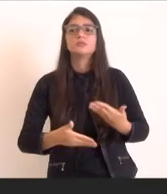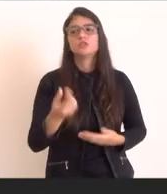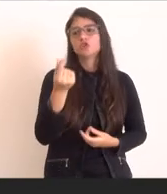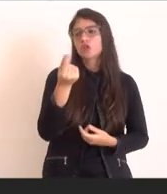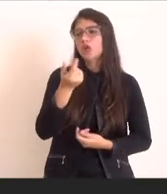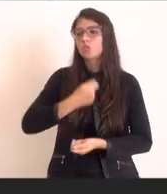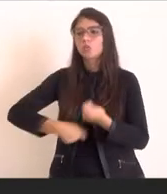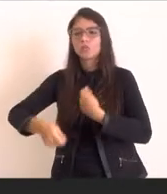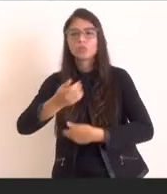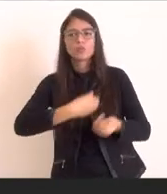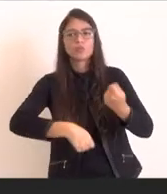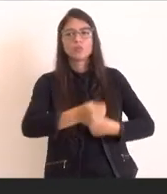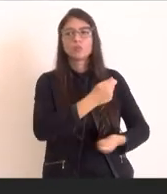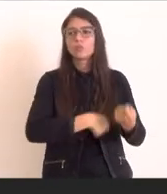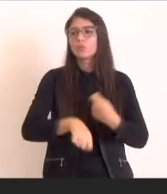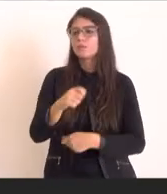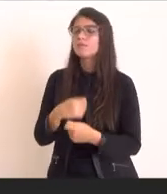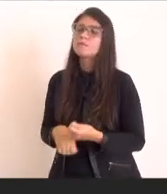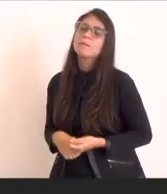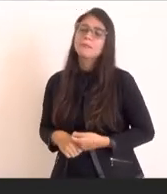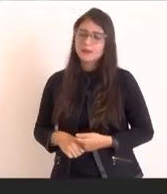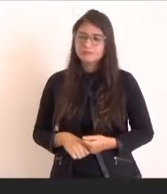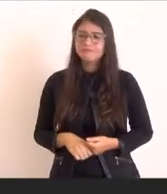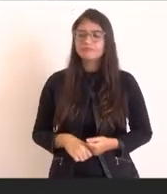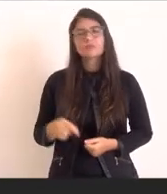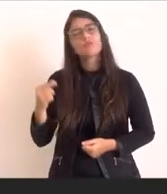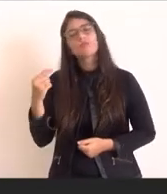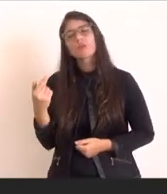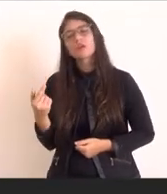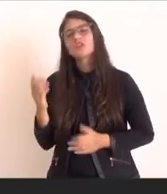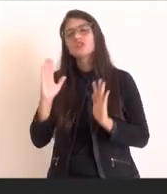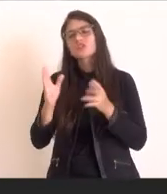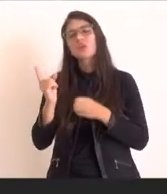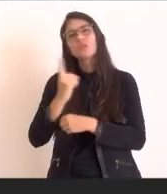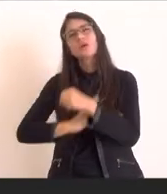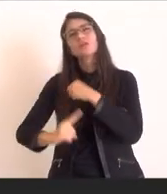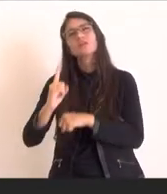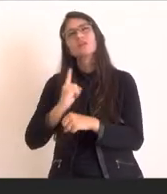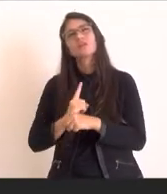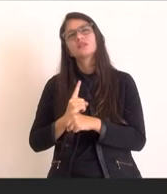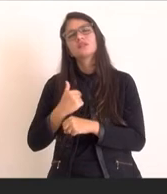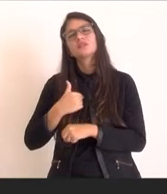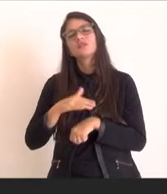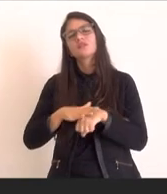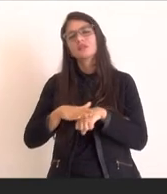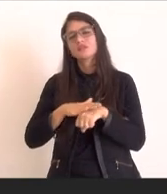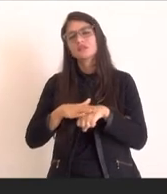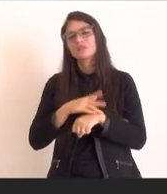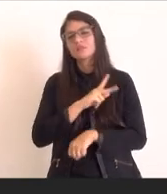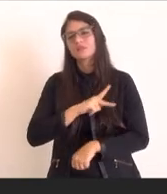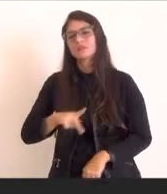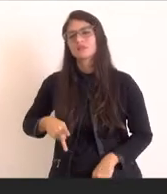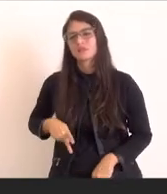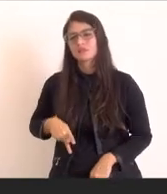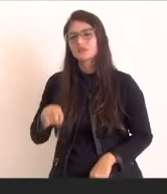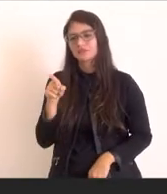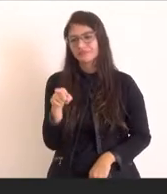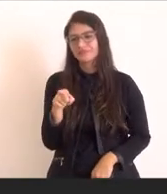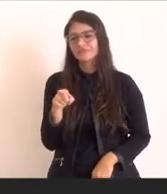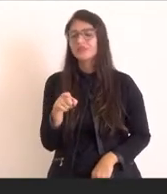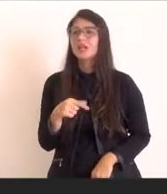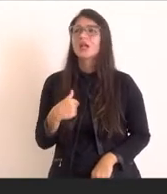questão que eu conversei com o presidente já há um ano e tanto atrás, o presidente Ceciliano, que eu acho importante,